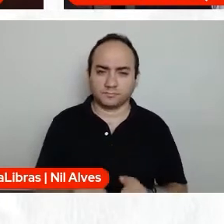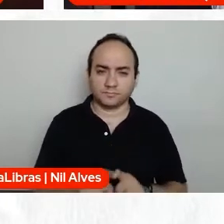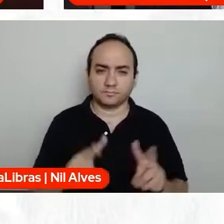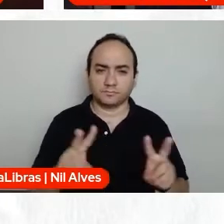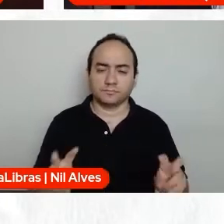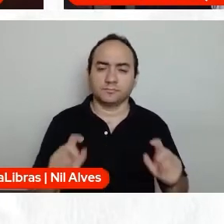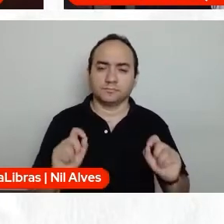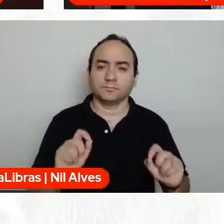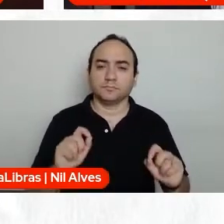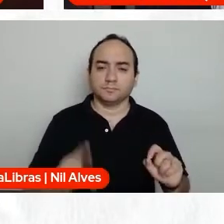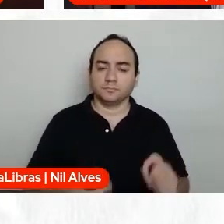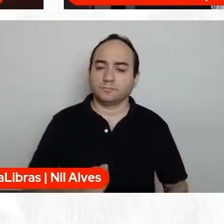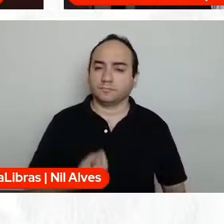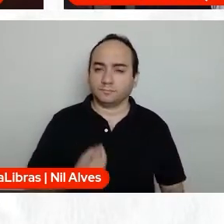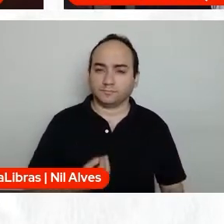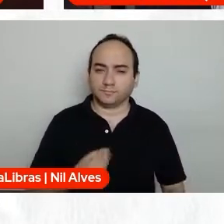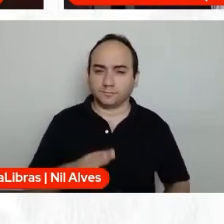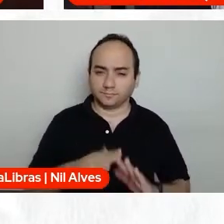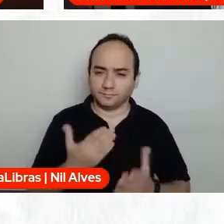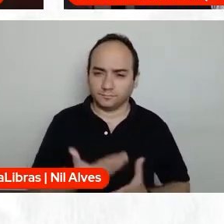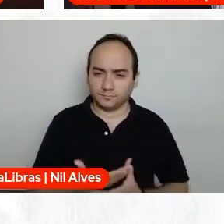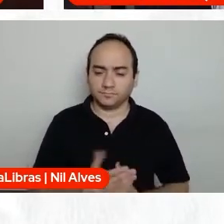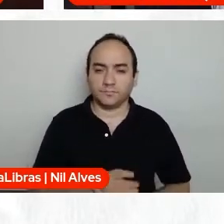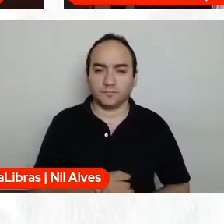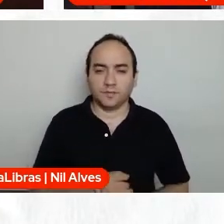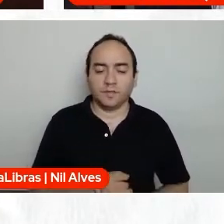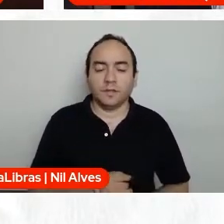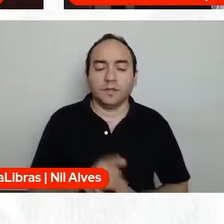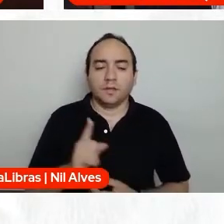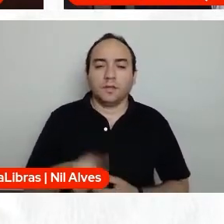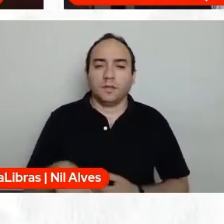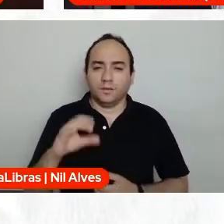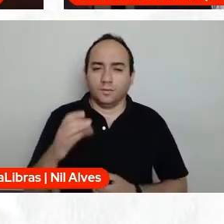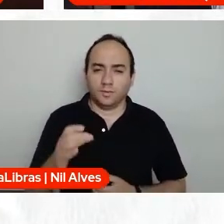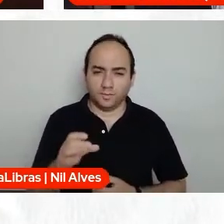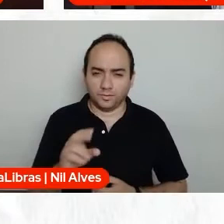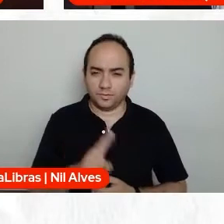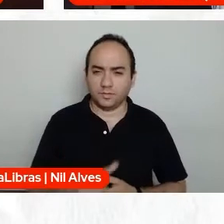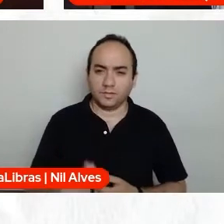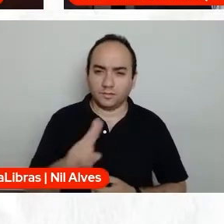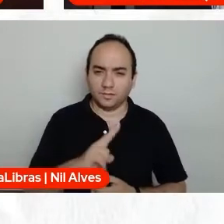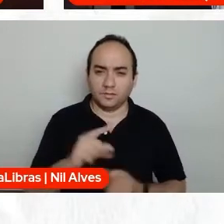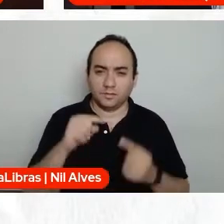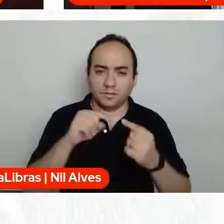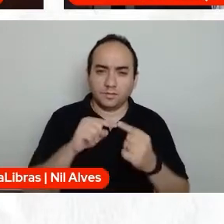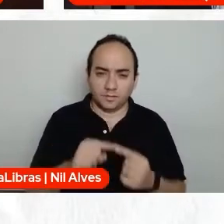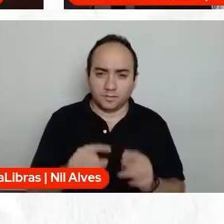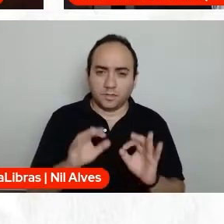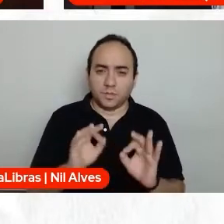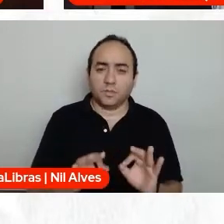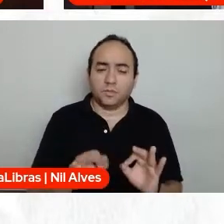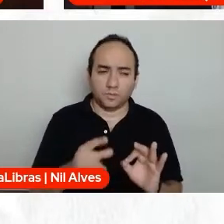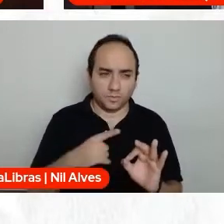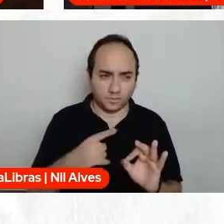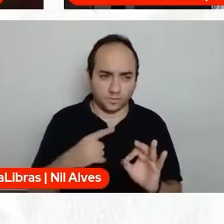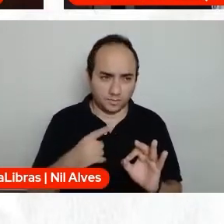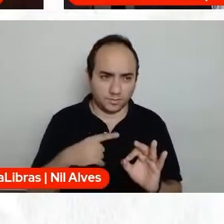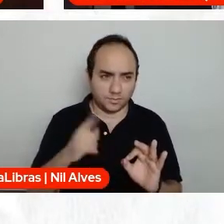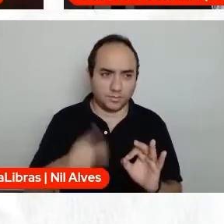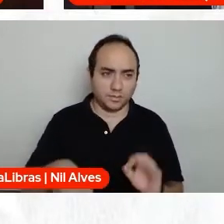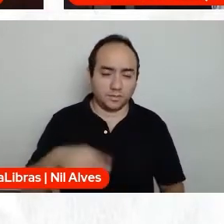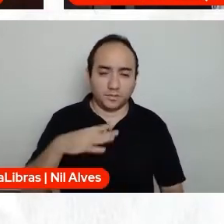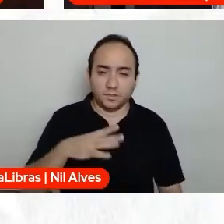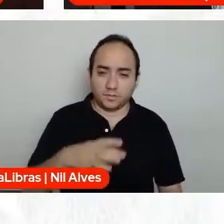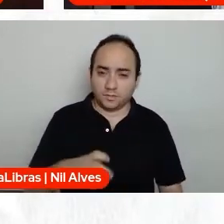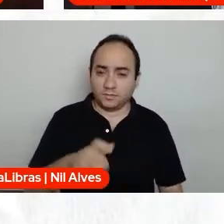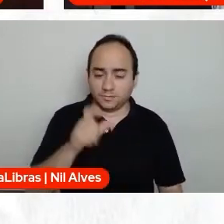vida escolar. E ele diz assim, as ciências humanas devem assim estimular uma formação ética, elemento fundamental para